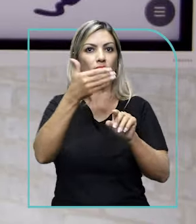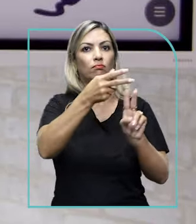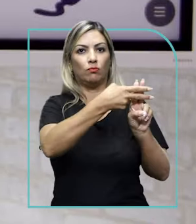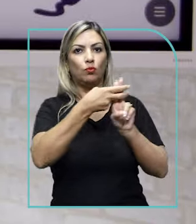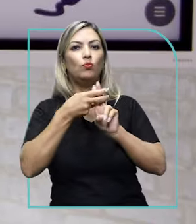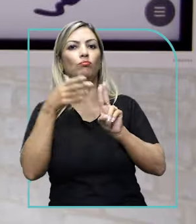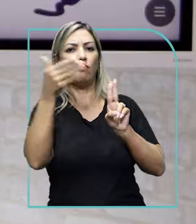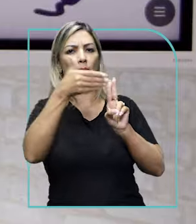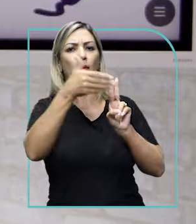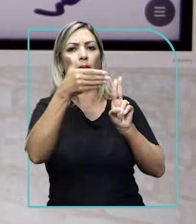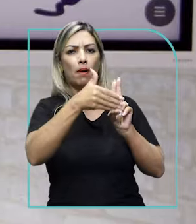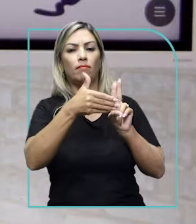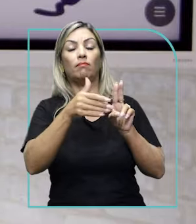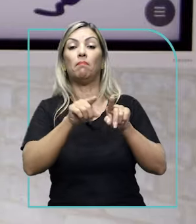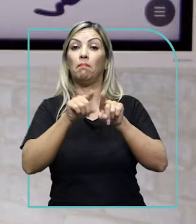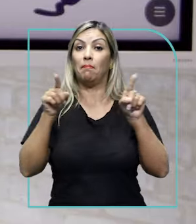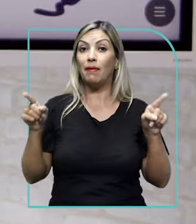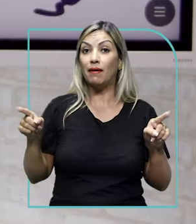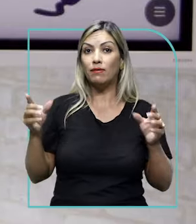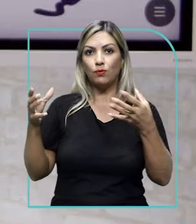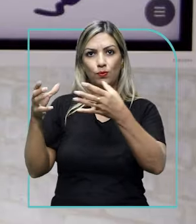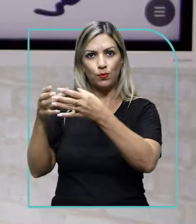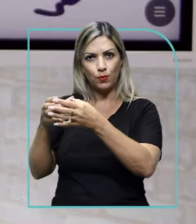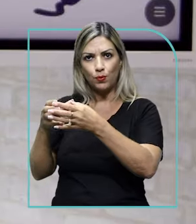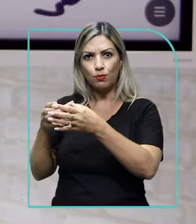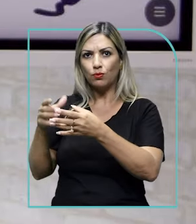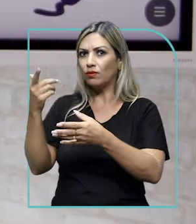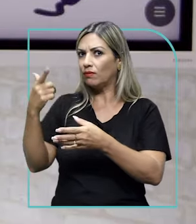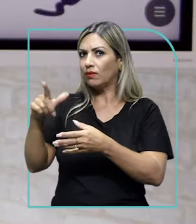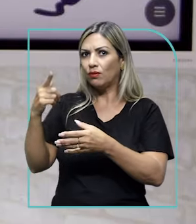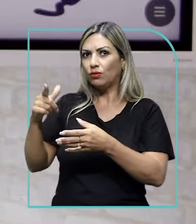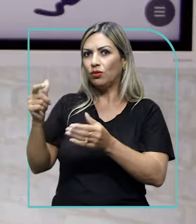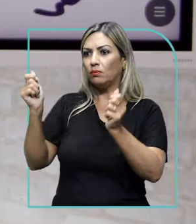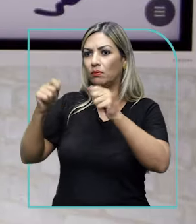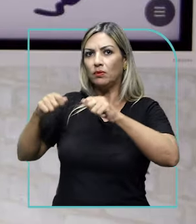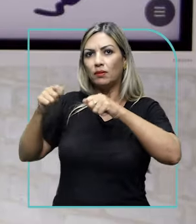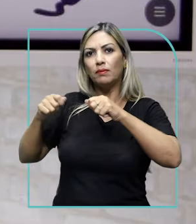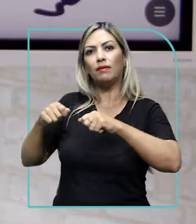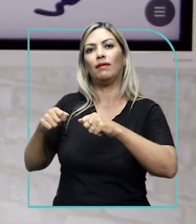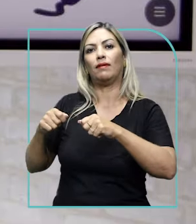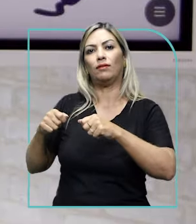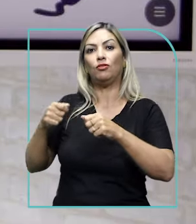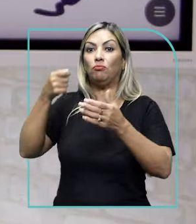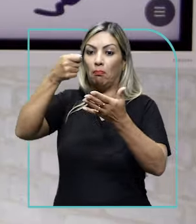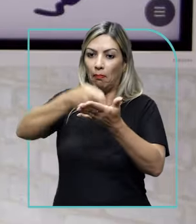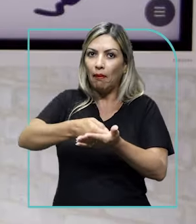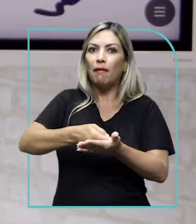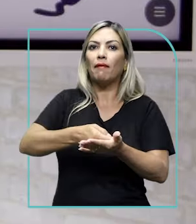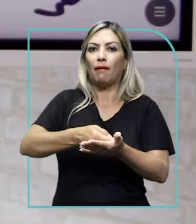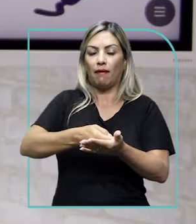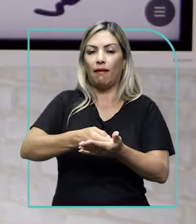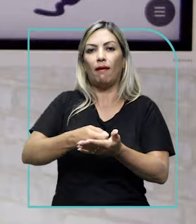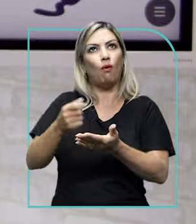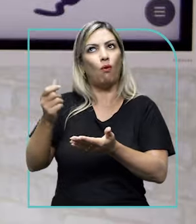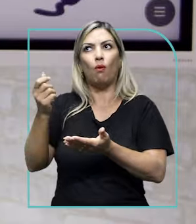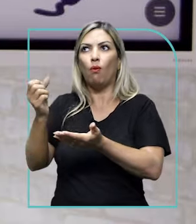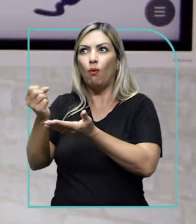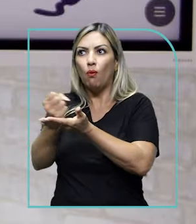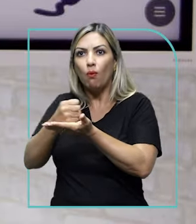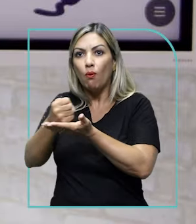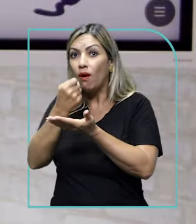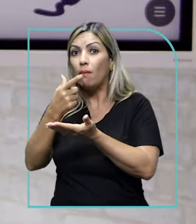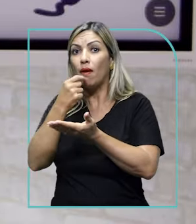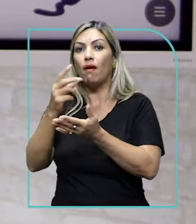o acesso, mas aquela galera que não tinha a possibilidade de bancar alguns remédios ou alguns